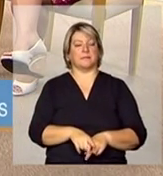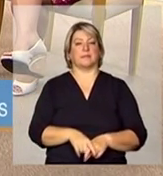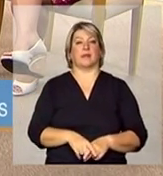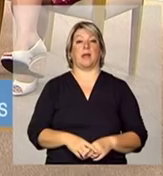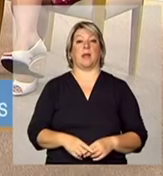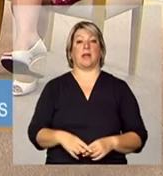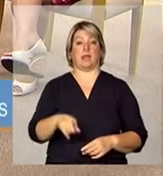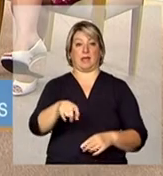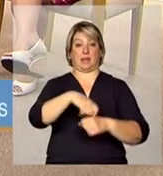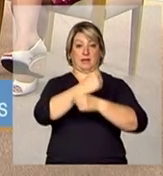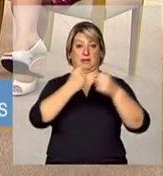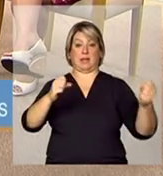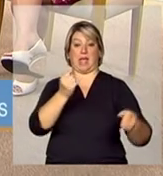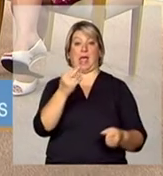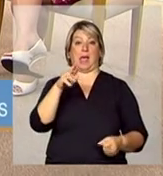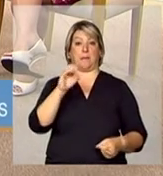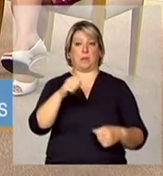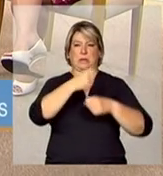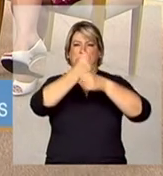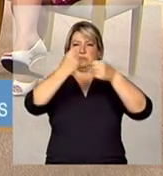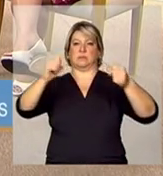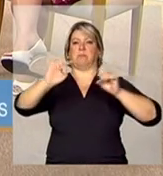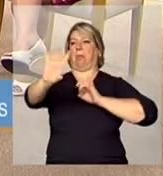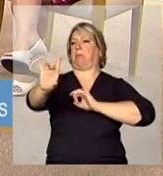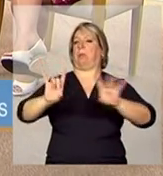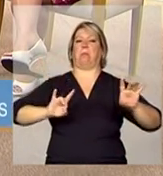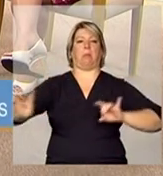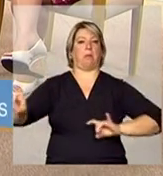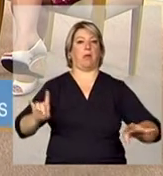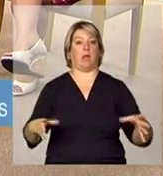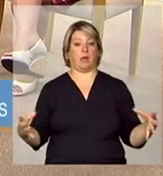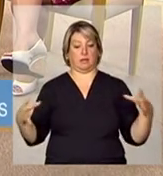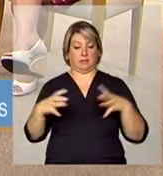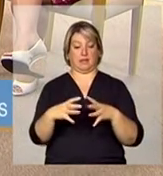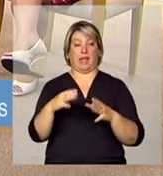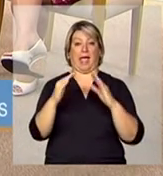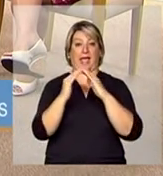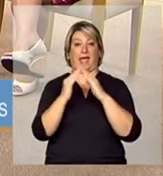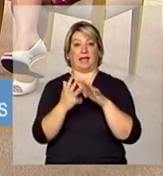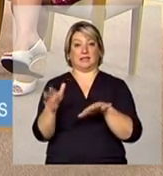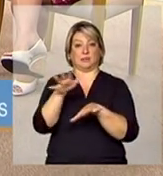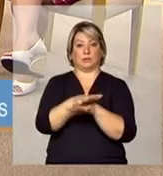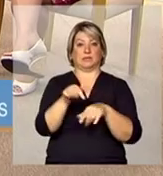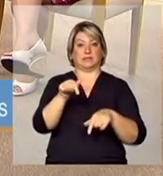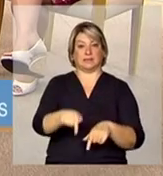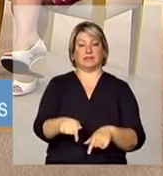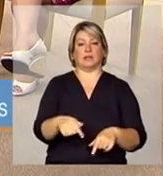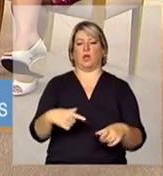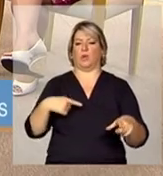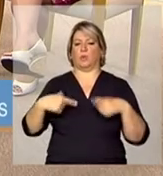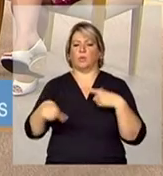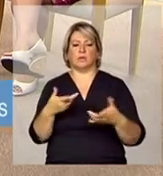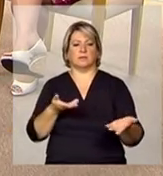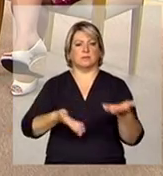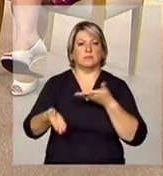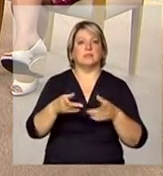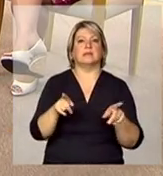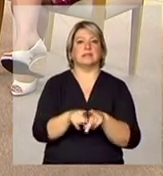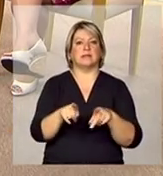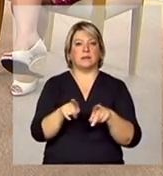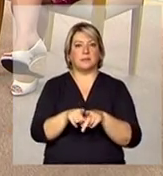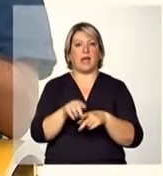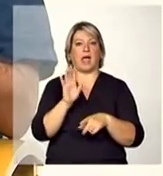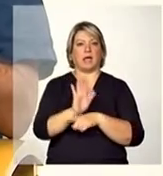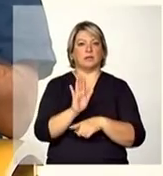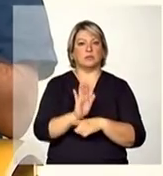em instituições menores né em residências menores com uma equipe especializada e com cuidadores que também dêem conta dessa